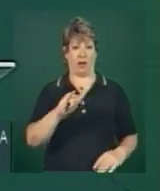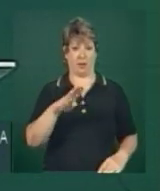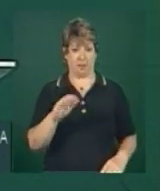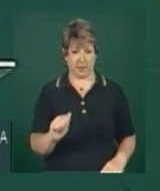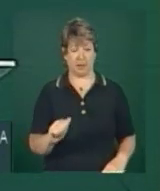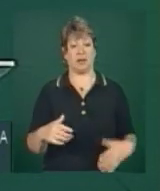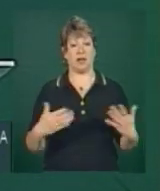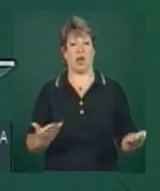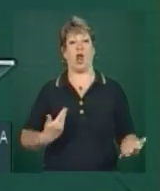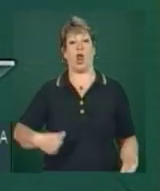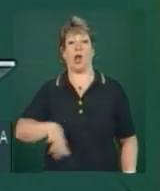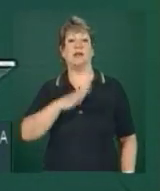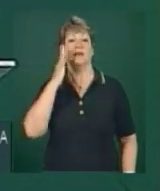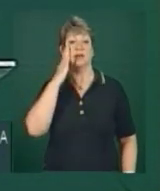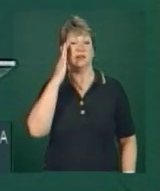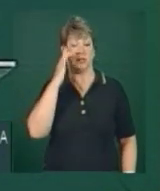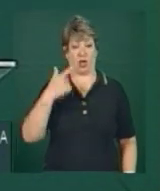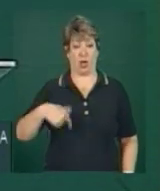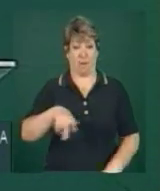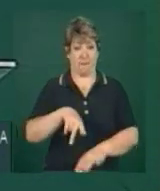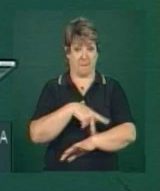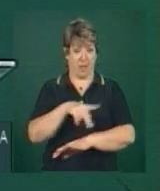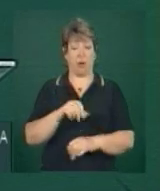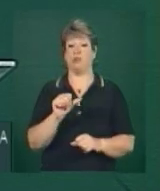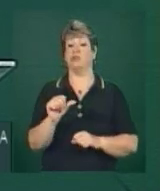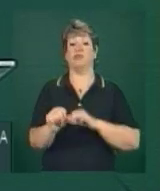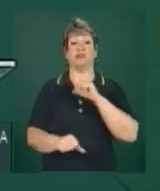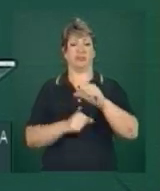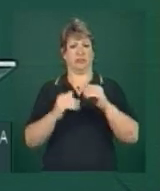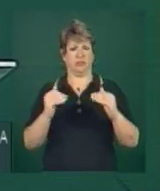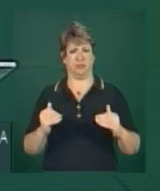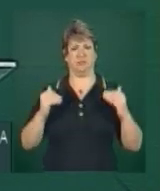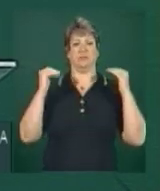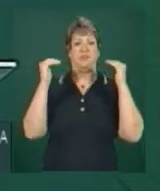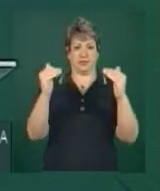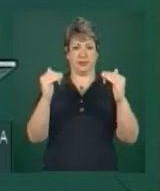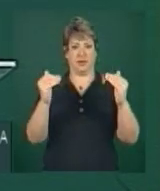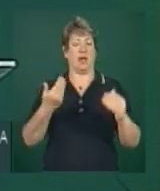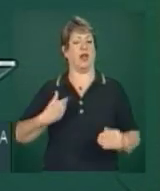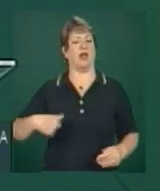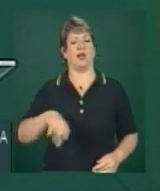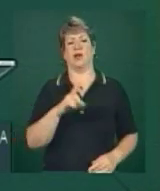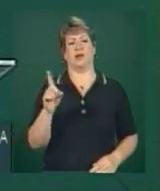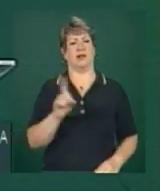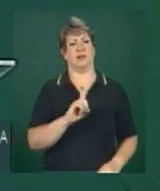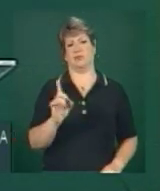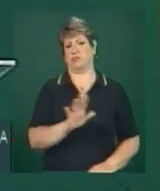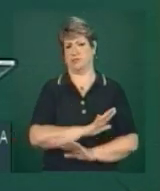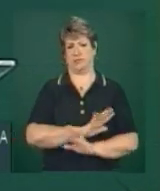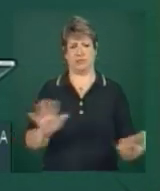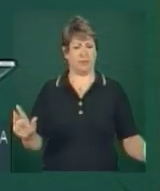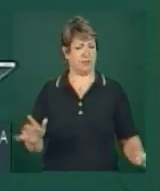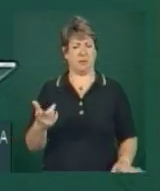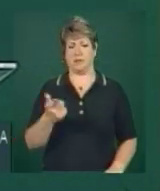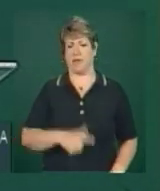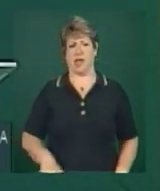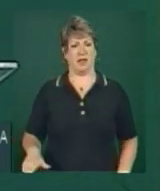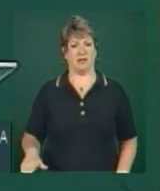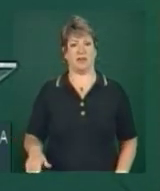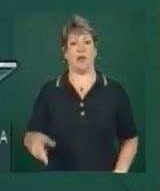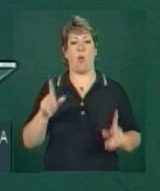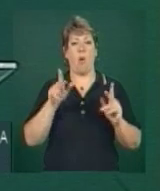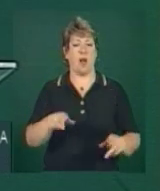sabemos que o nosso país mudou de patamar e nós não mais somos aquele